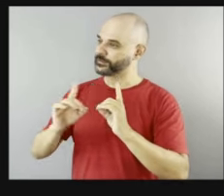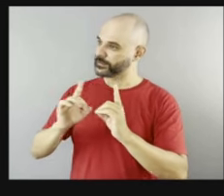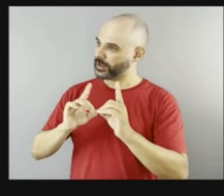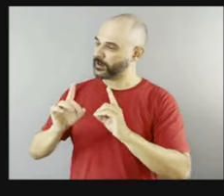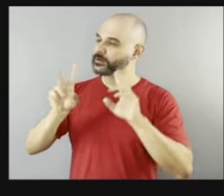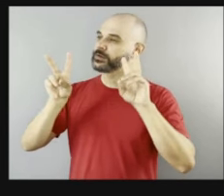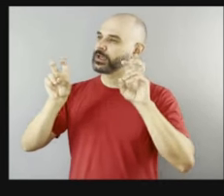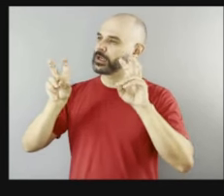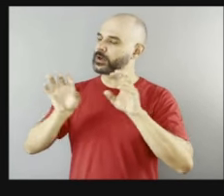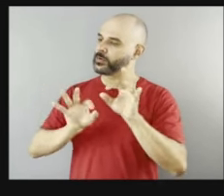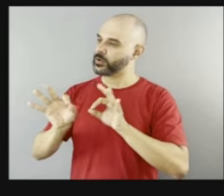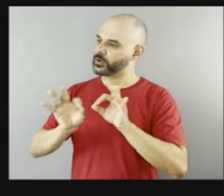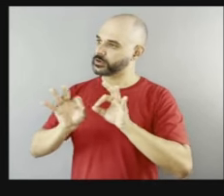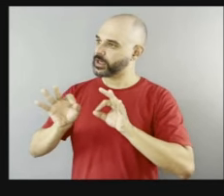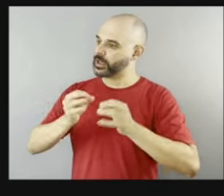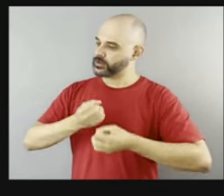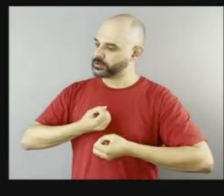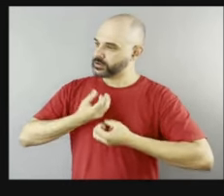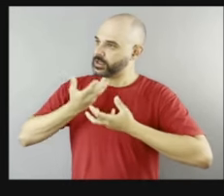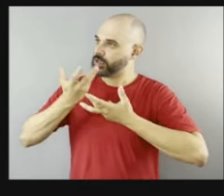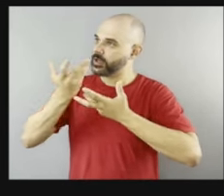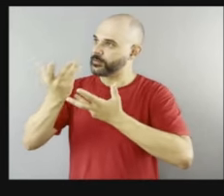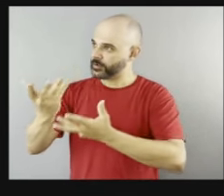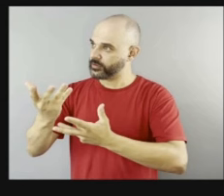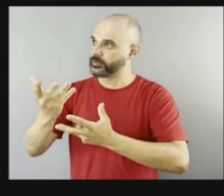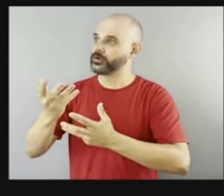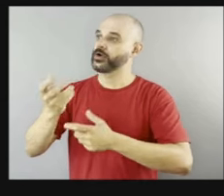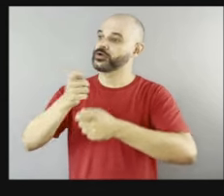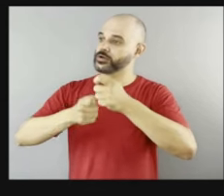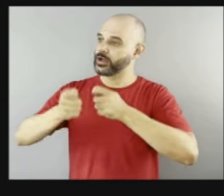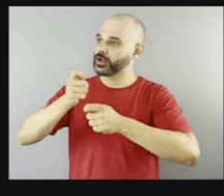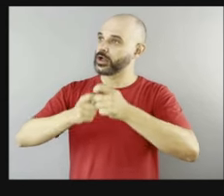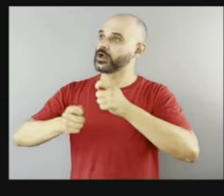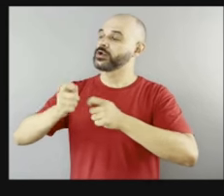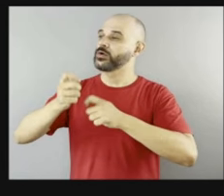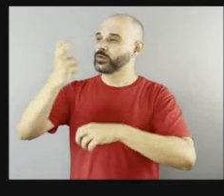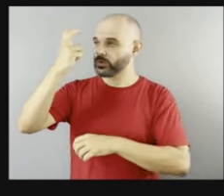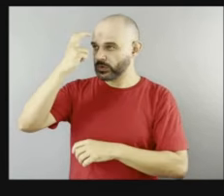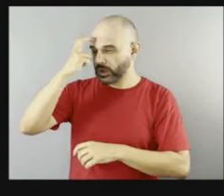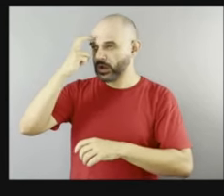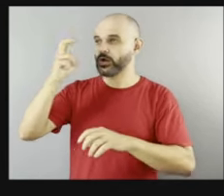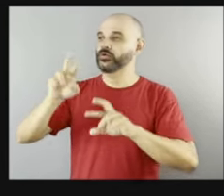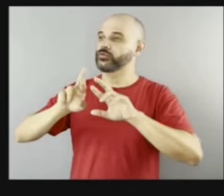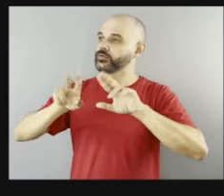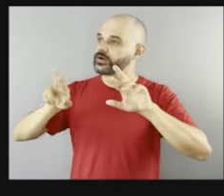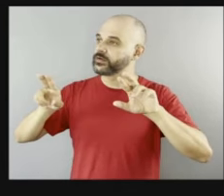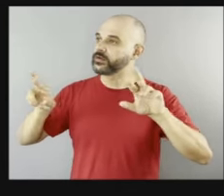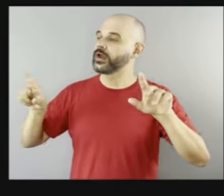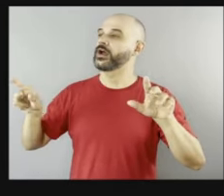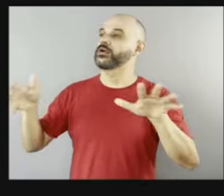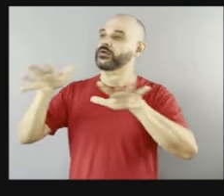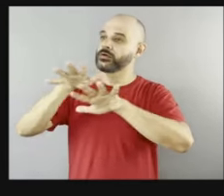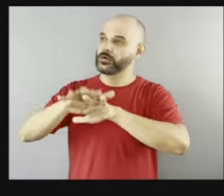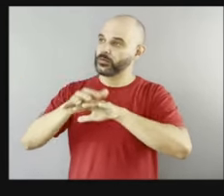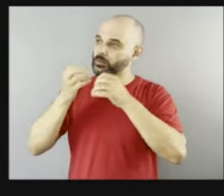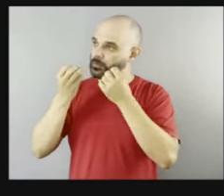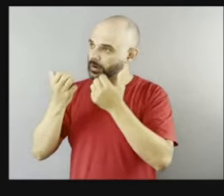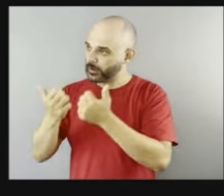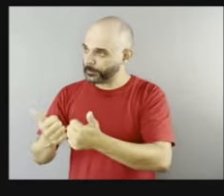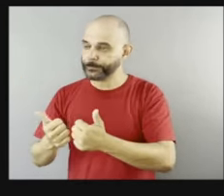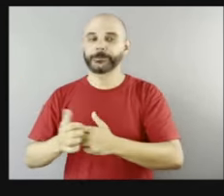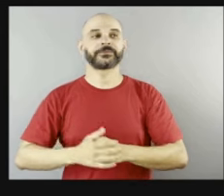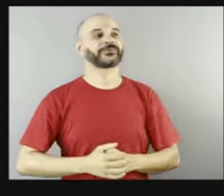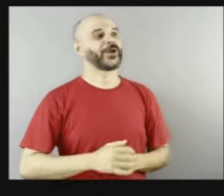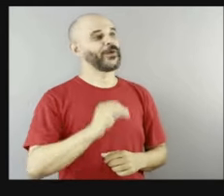diálogo sobre o projeto de dentro para fora e gestão cultural, diversidade e inclusão. Tudo bem? Oi,